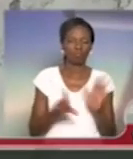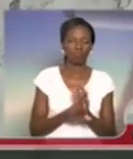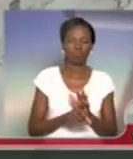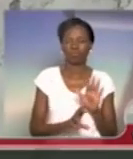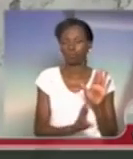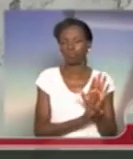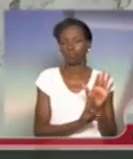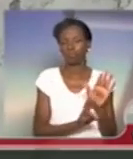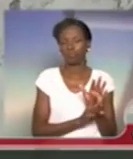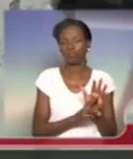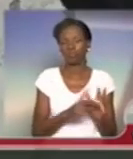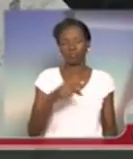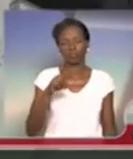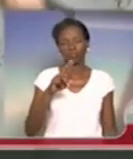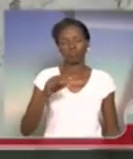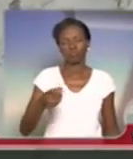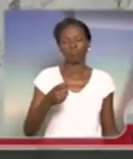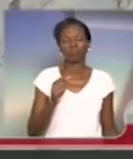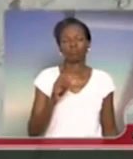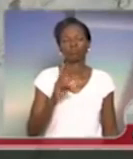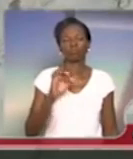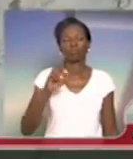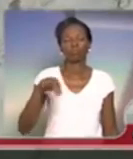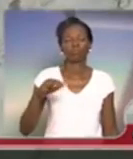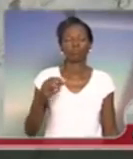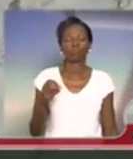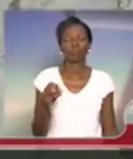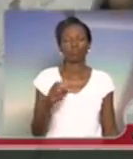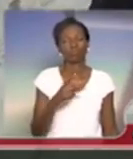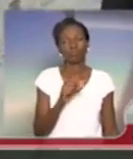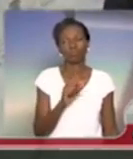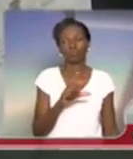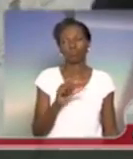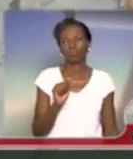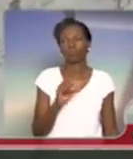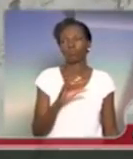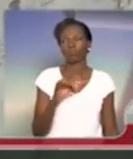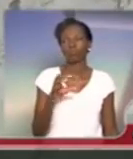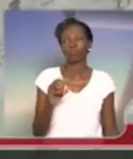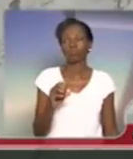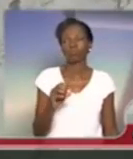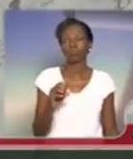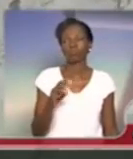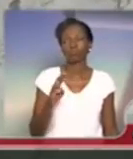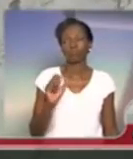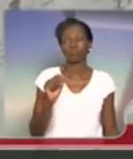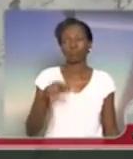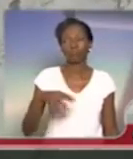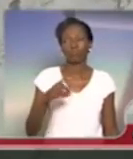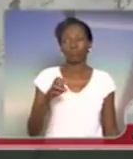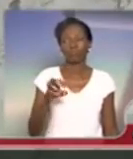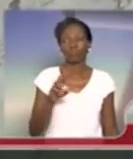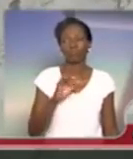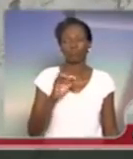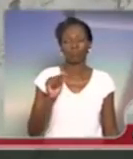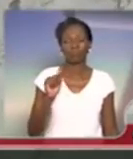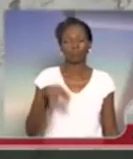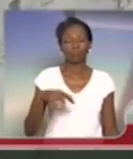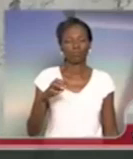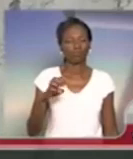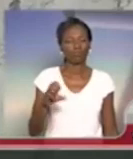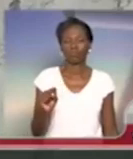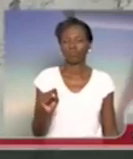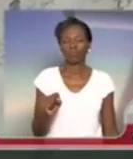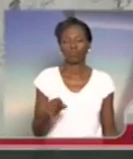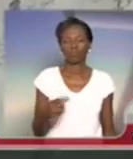que representa um puxadinho do Palácio dos Bandeirantes, que representa um cartório que só tem a função de homologar